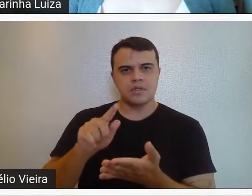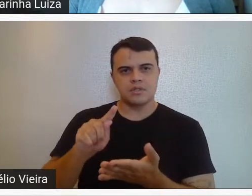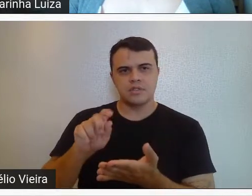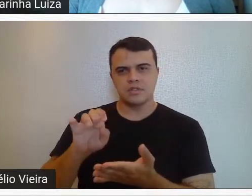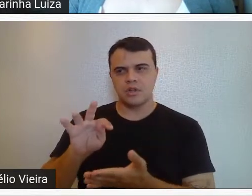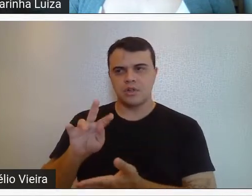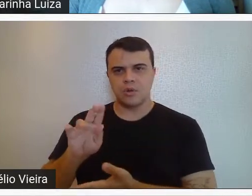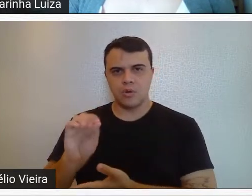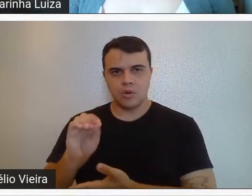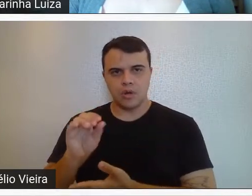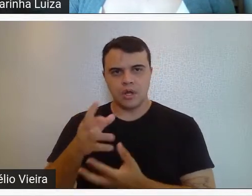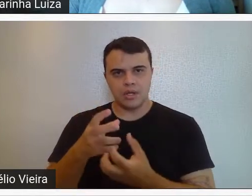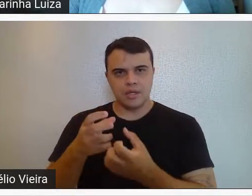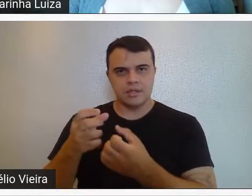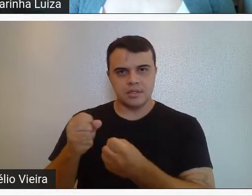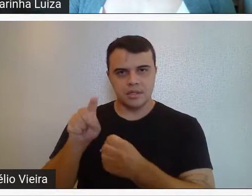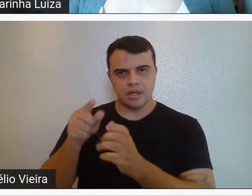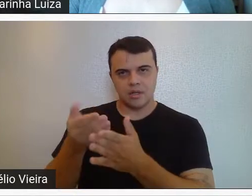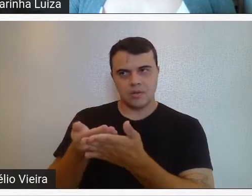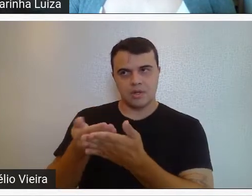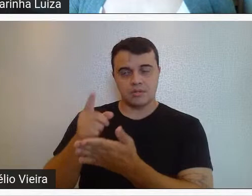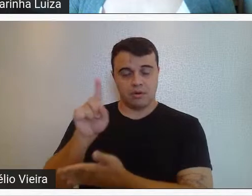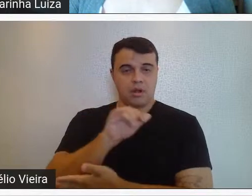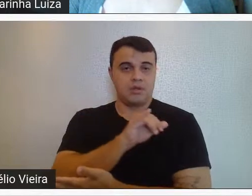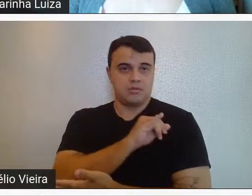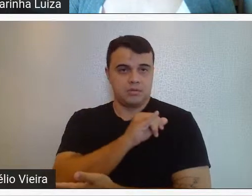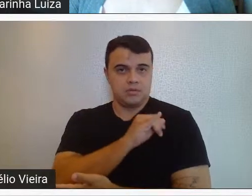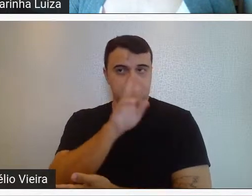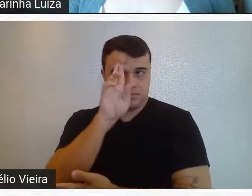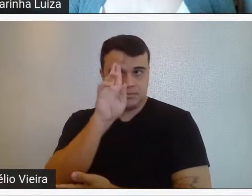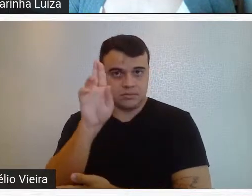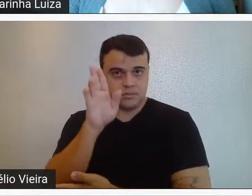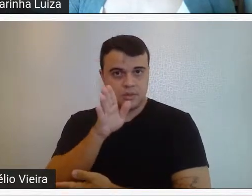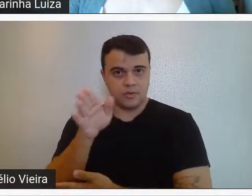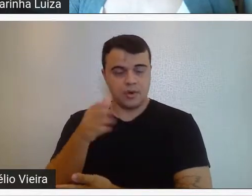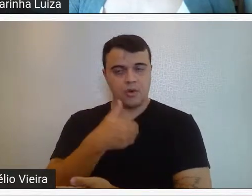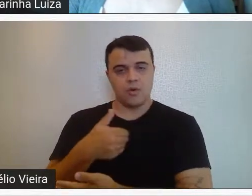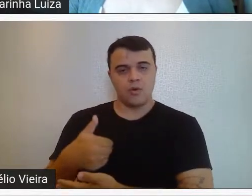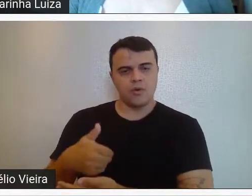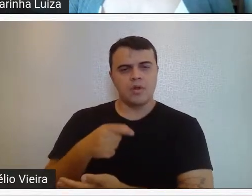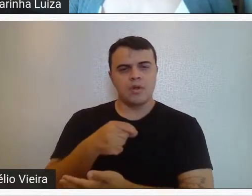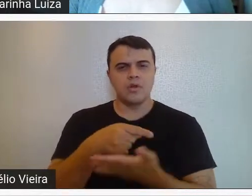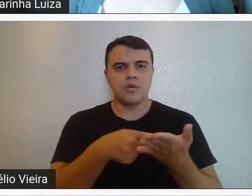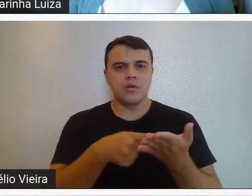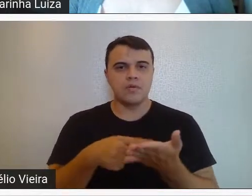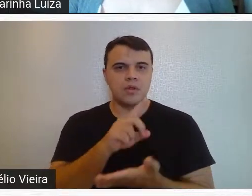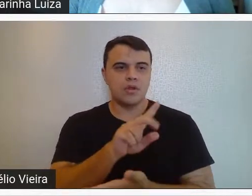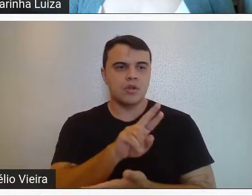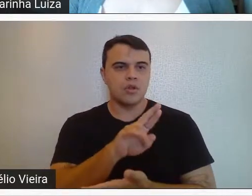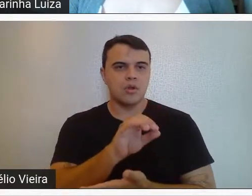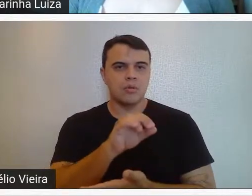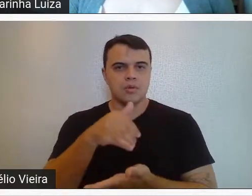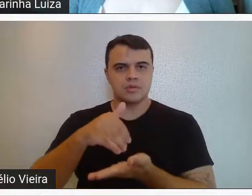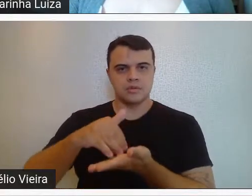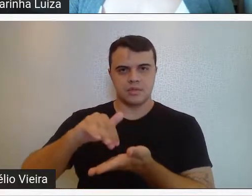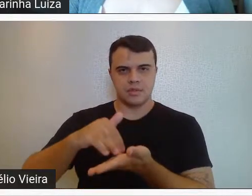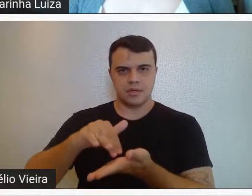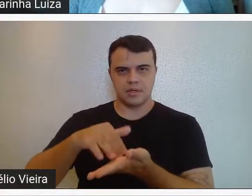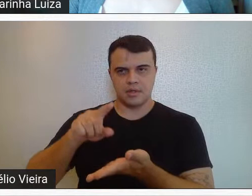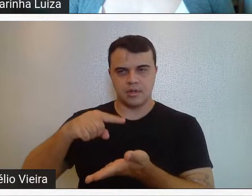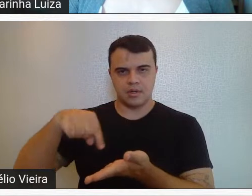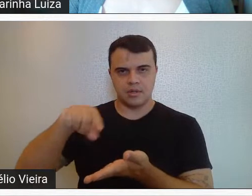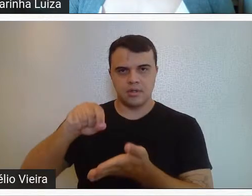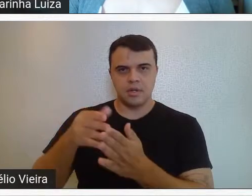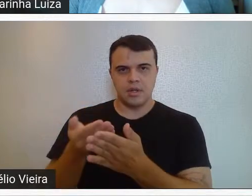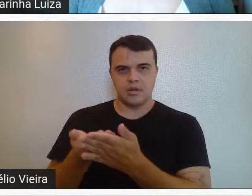para assumir o Ministério da Educação no Rio de Janeiro. Então, ele vai, ele convida o Drummond para ser, inclusive, secretário do Ministério da